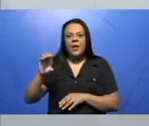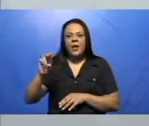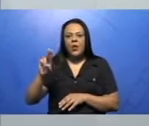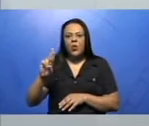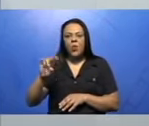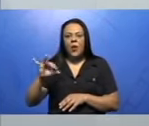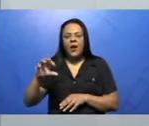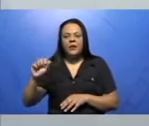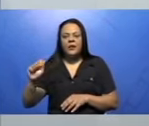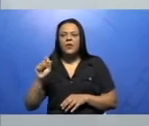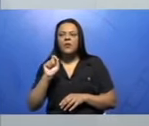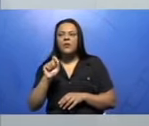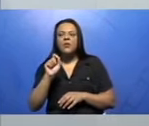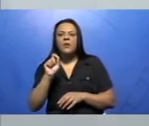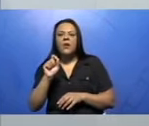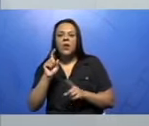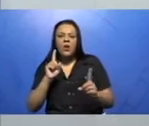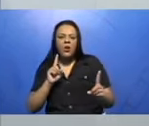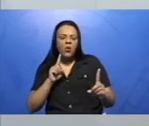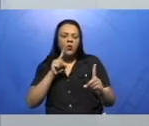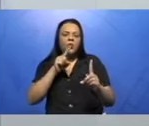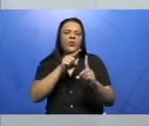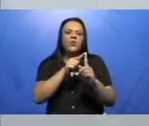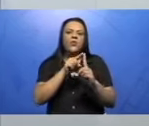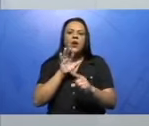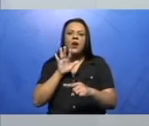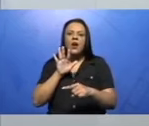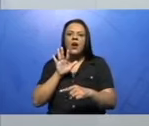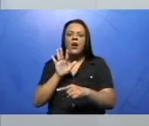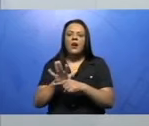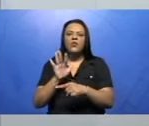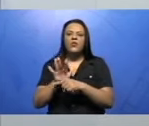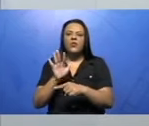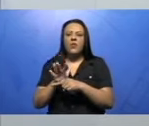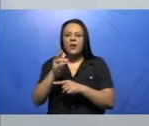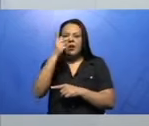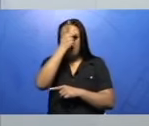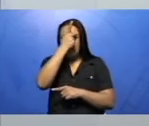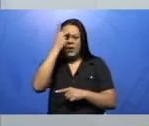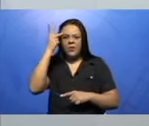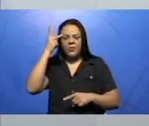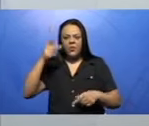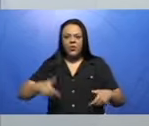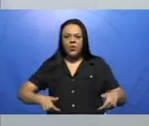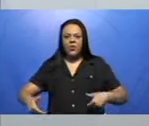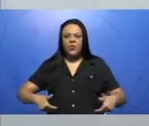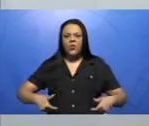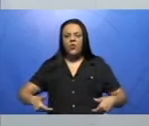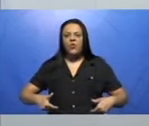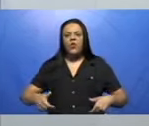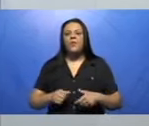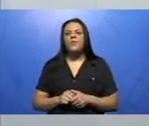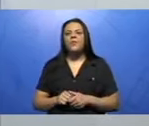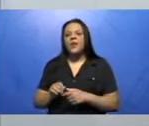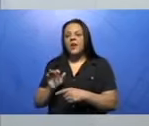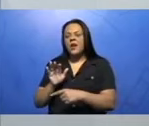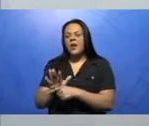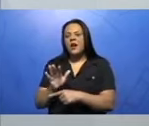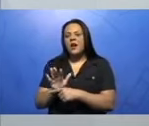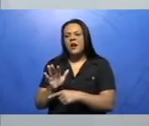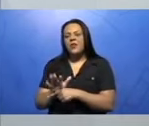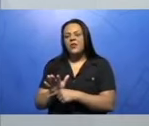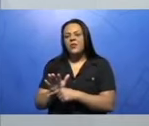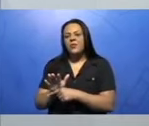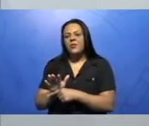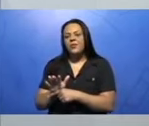auxiliar na amenização da subnutrição, que é um tipo de alimentação através da qual não se